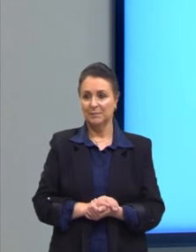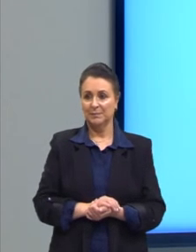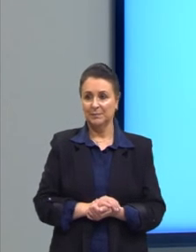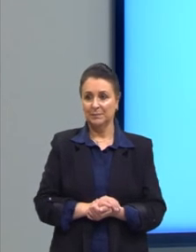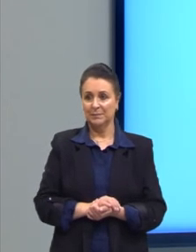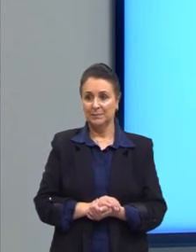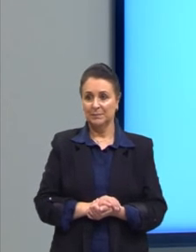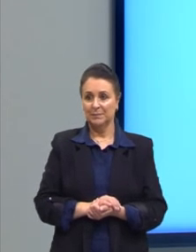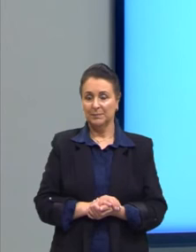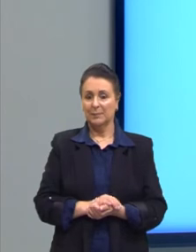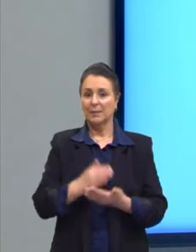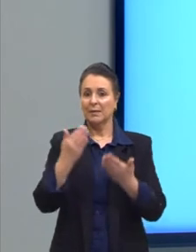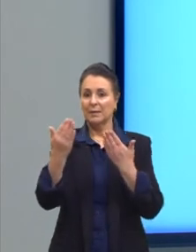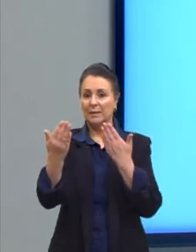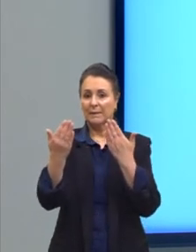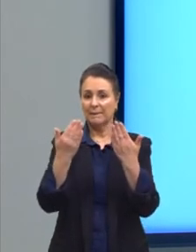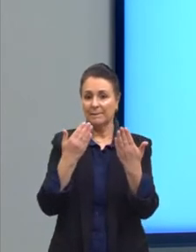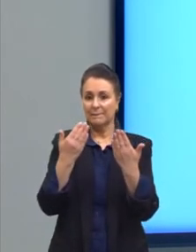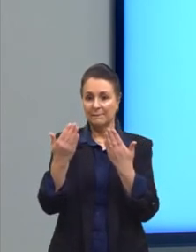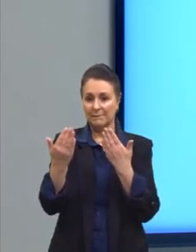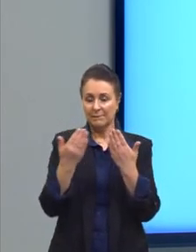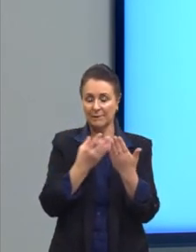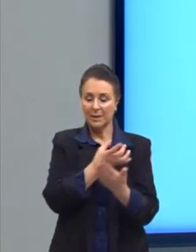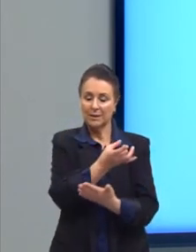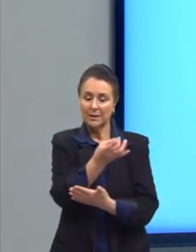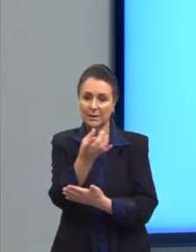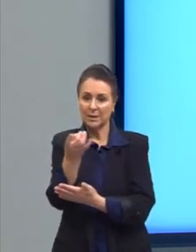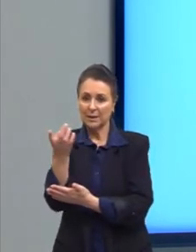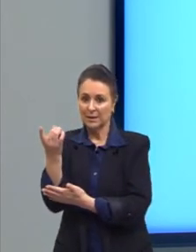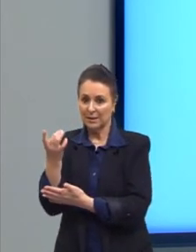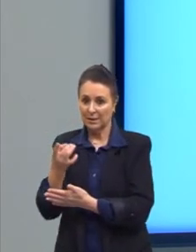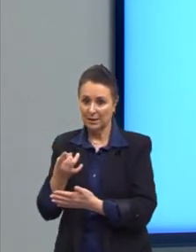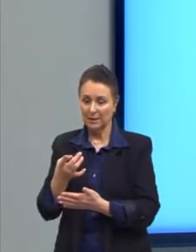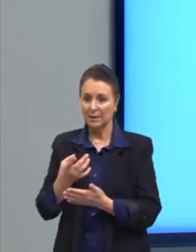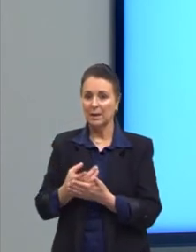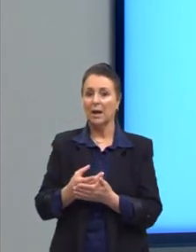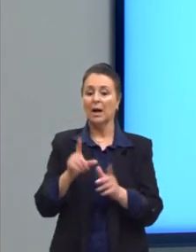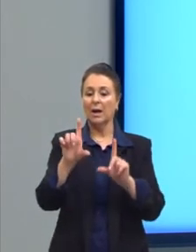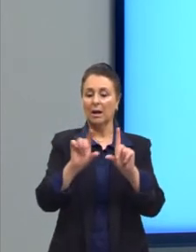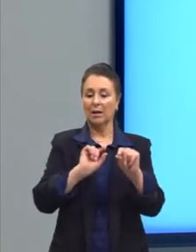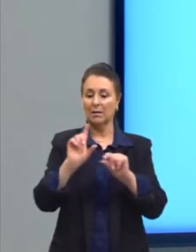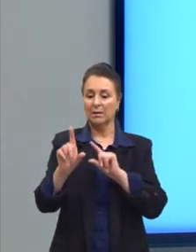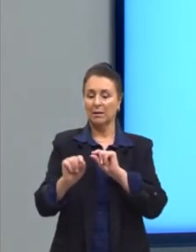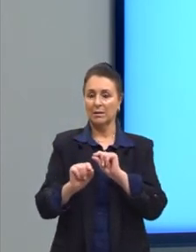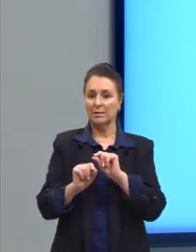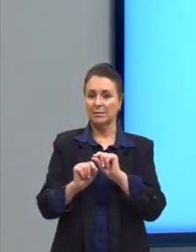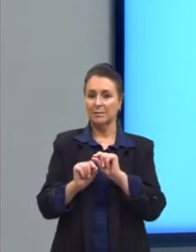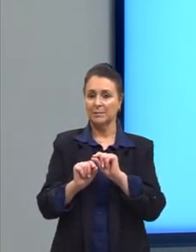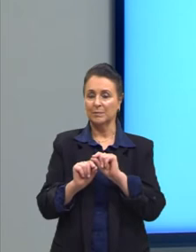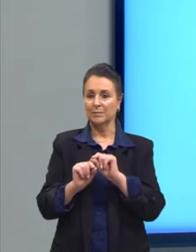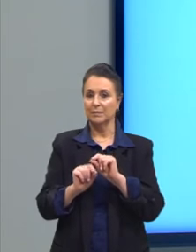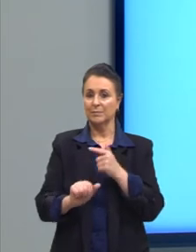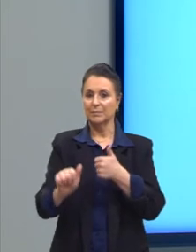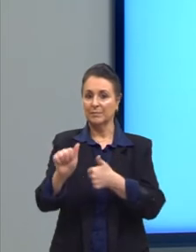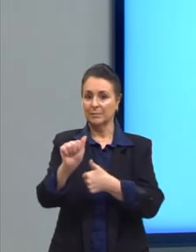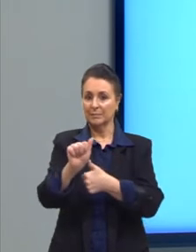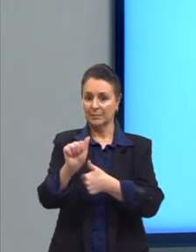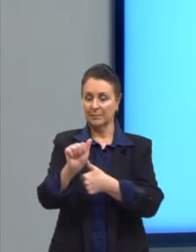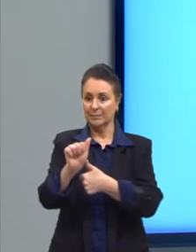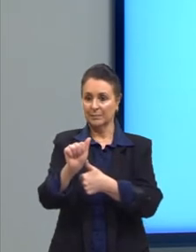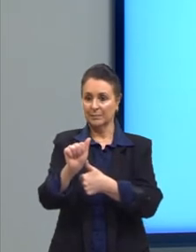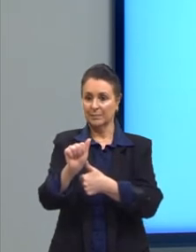Bom, vamos analisar cada questão, cada alternativa. Na letra A,